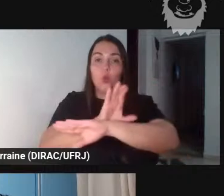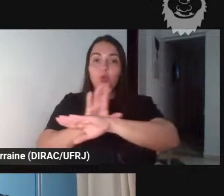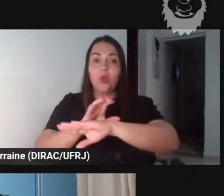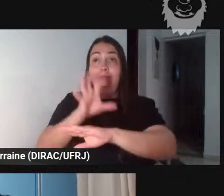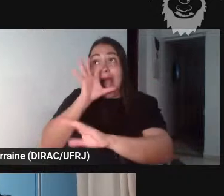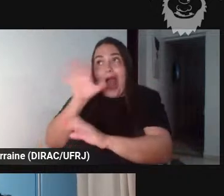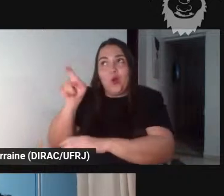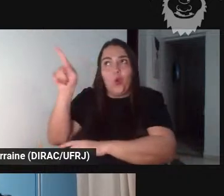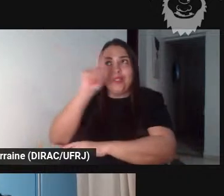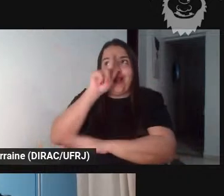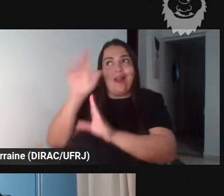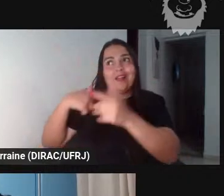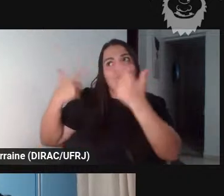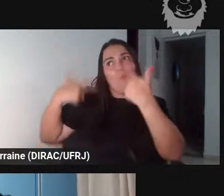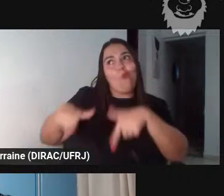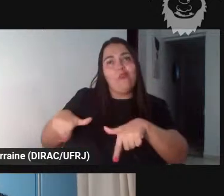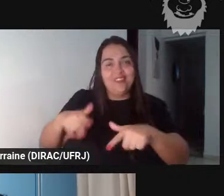Grécia